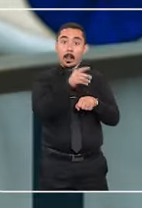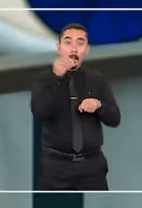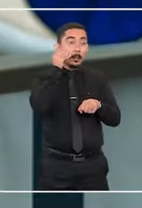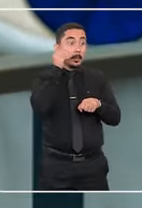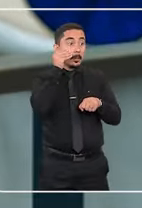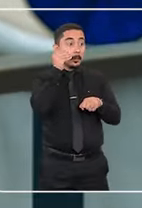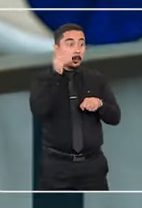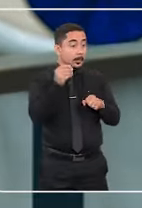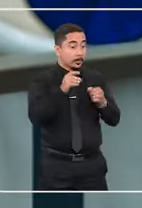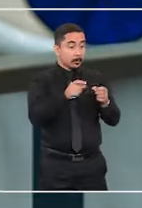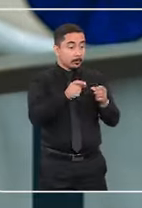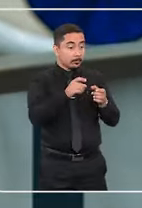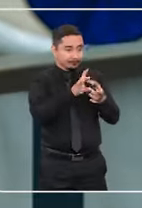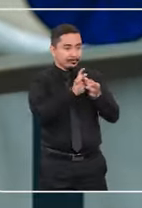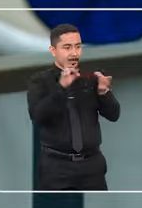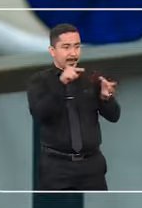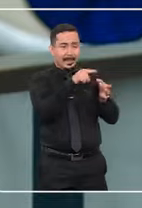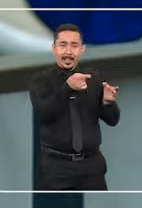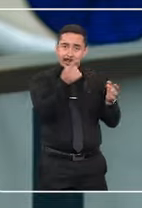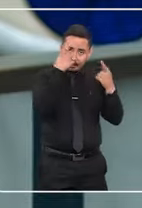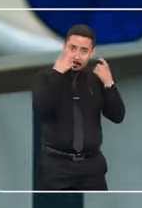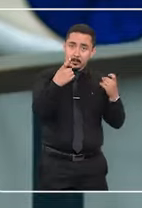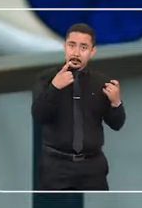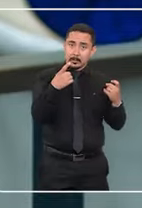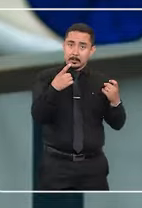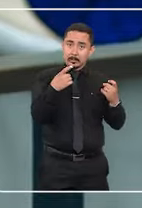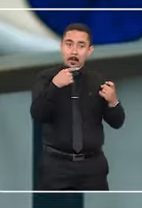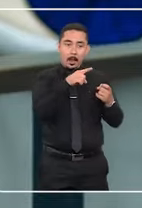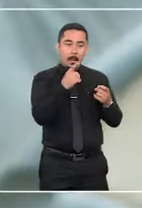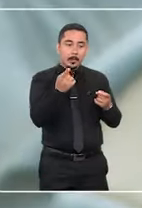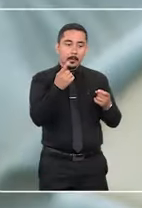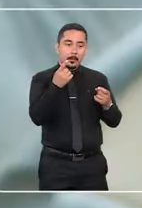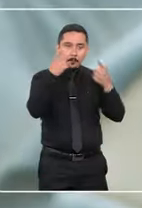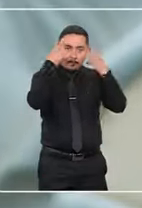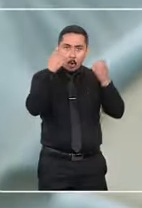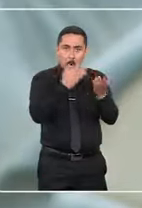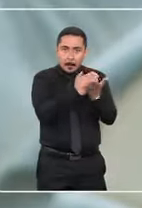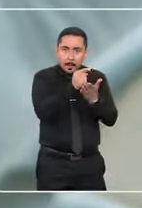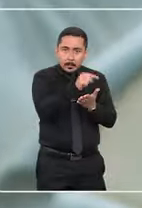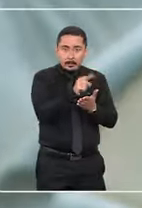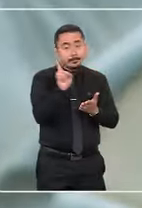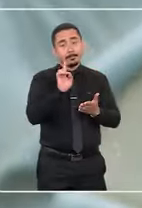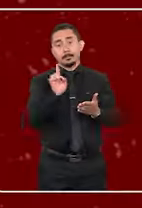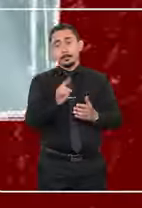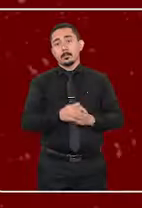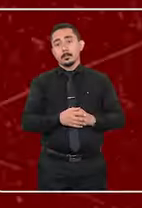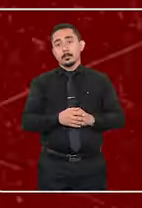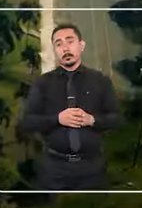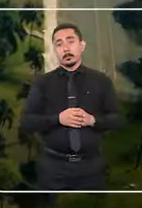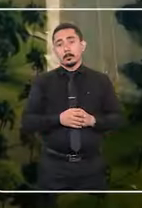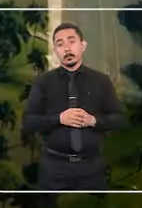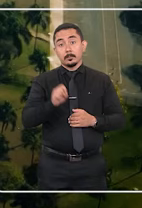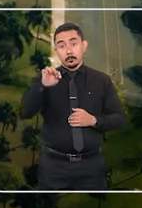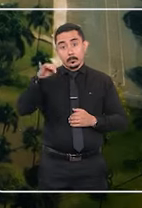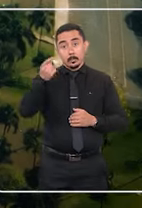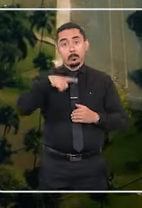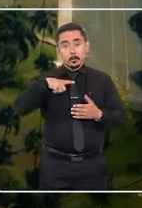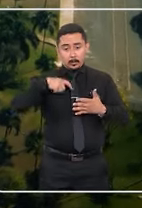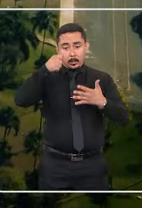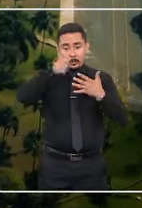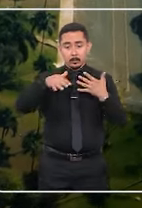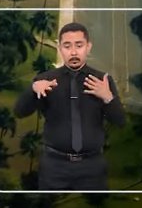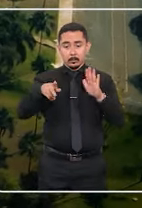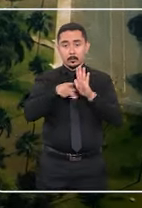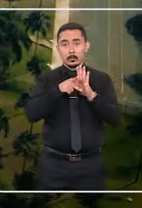protetora está tentando dar uma vida livre de violência para essa criança. A violência não está começando ali. O Superior Tribunal de